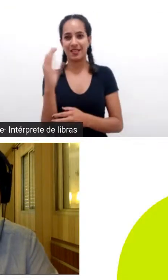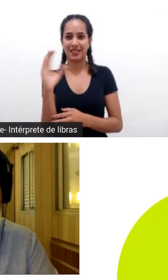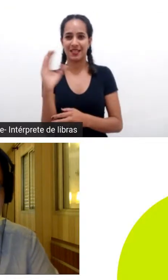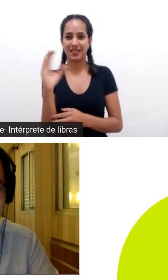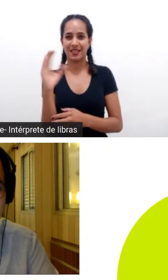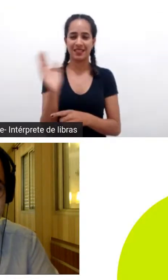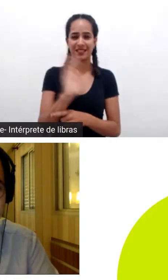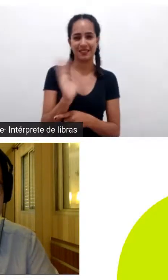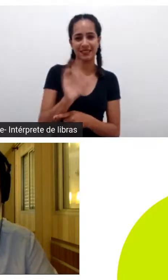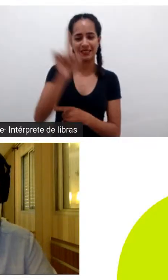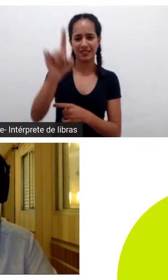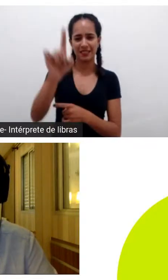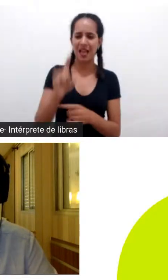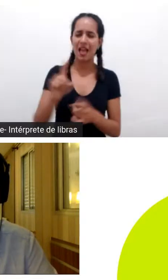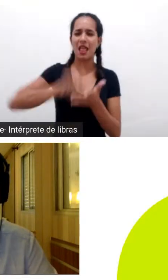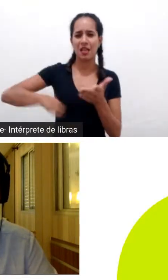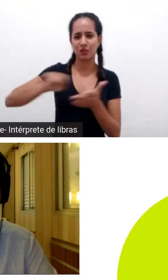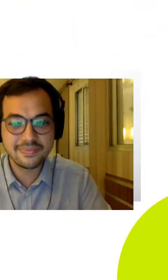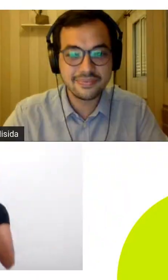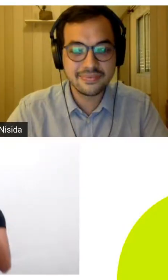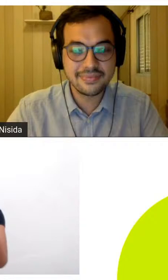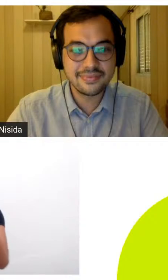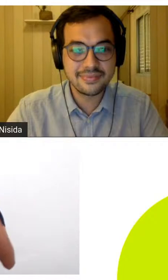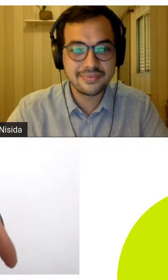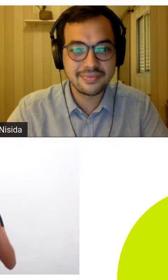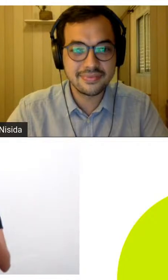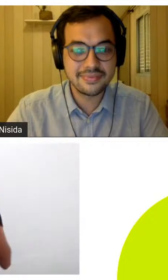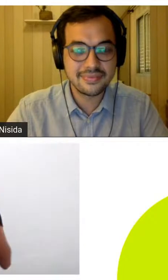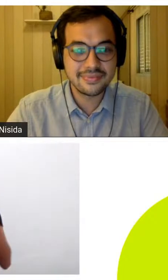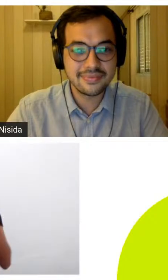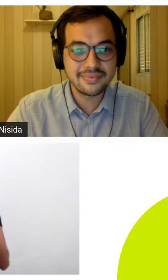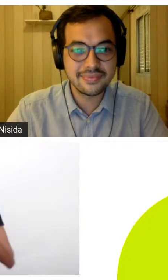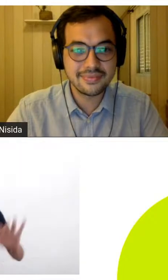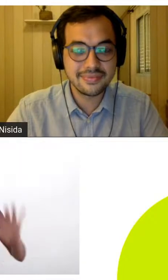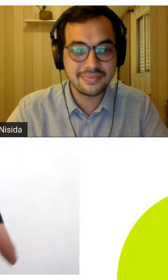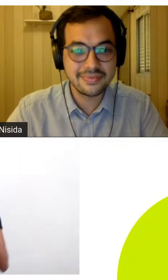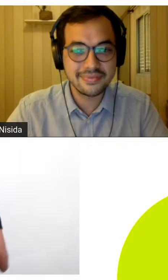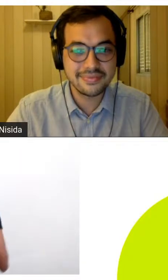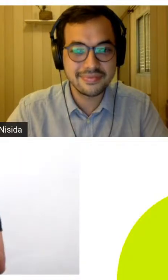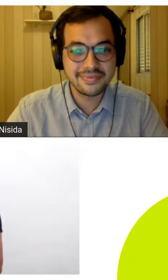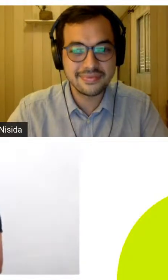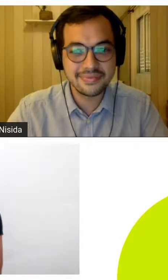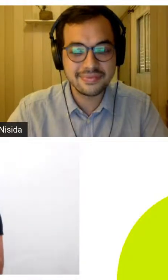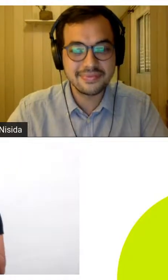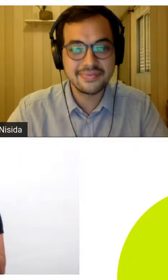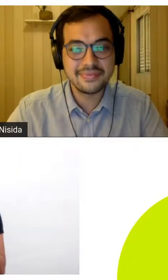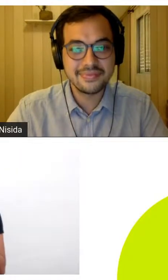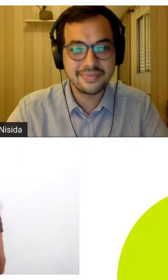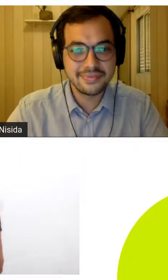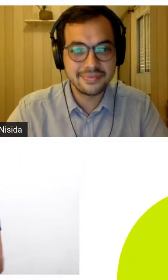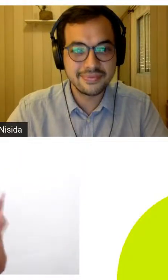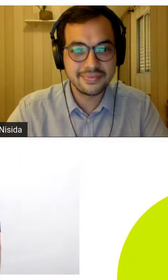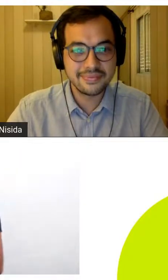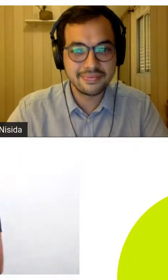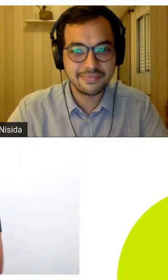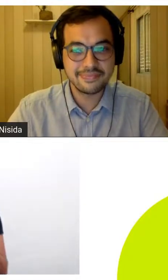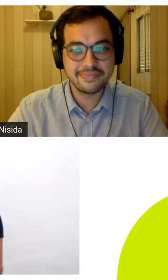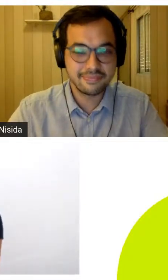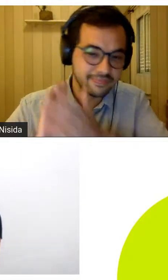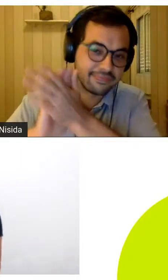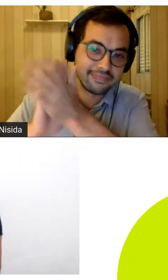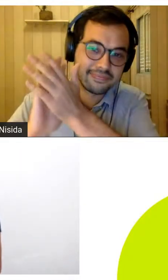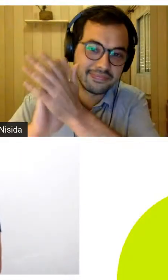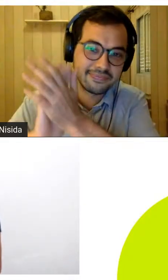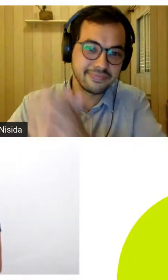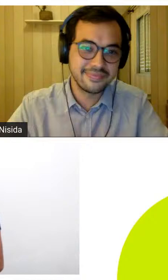fotógrafo artista visual bacharel em redes relações internacionais pela minha PUC São Paulo